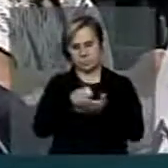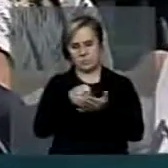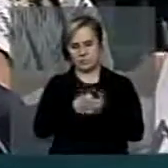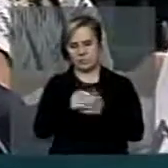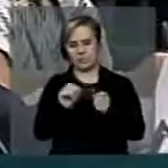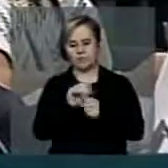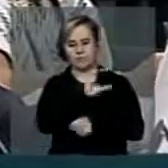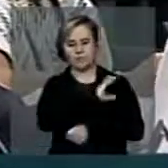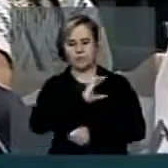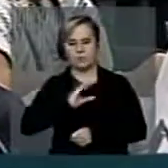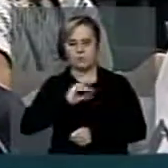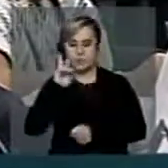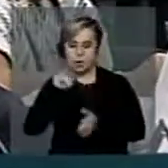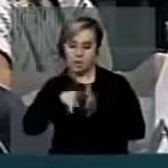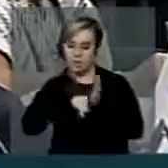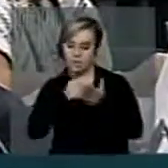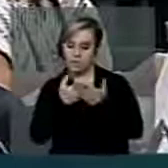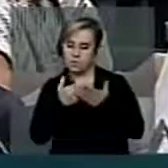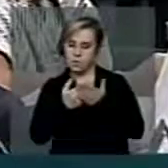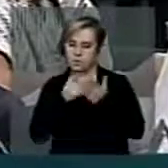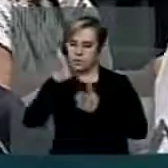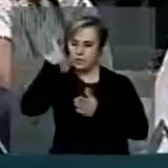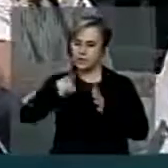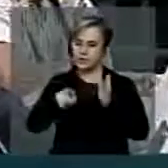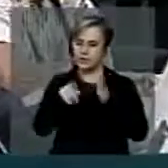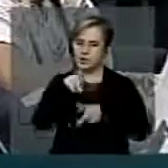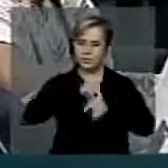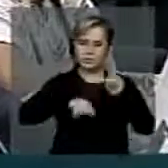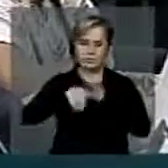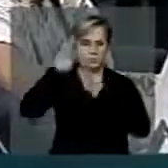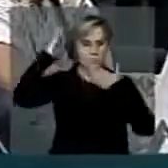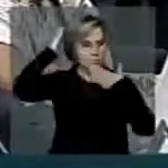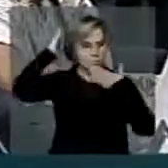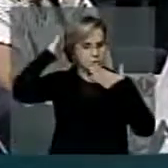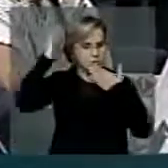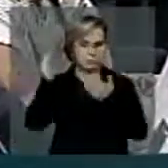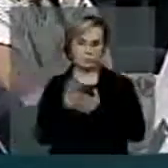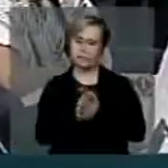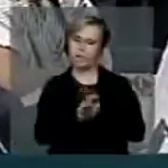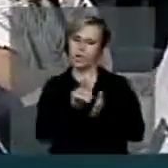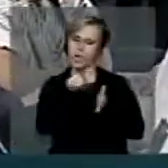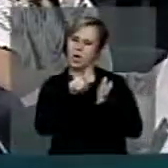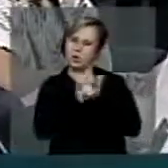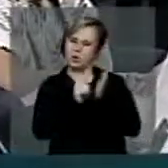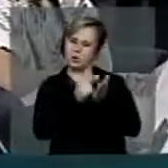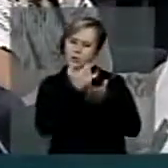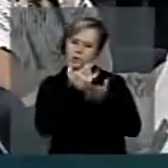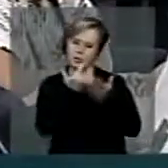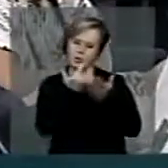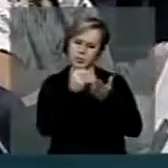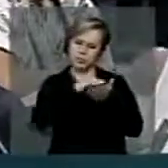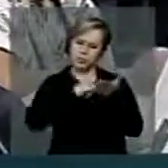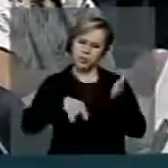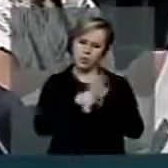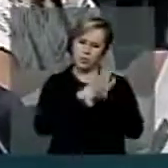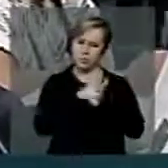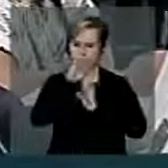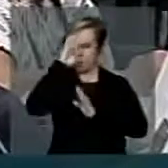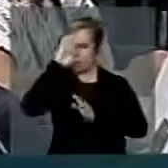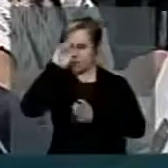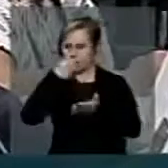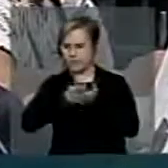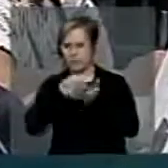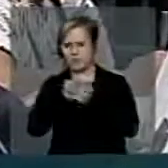direitos de índios. E aí diz o jornalista Roldão, documentos produzidos pelo regime militar na